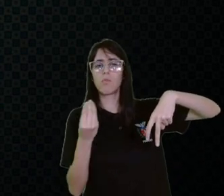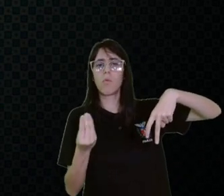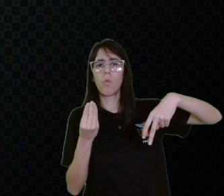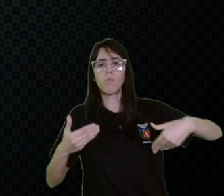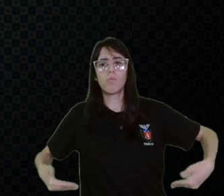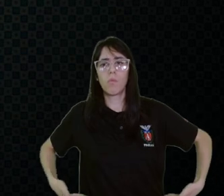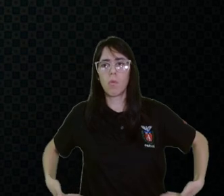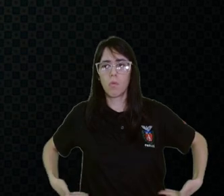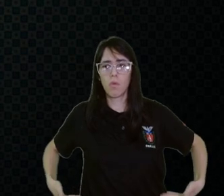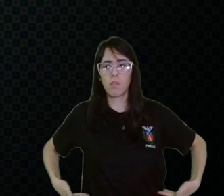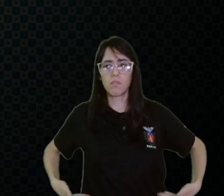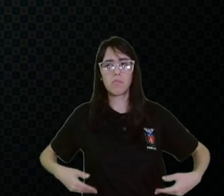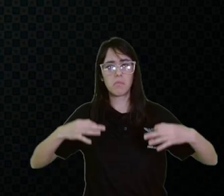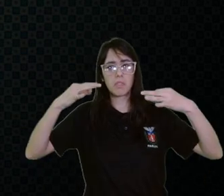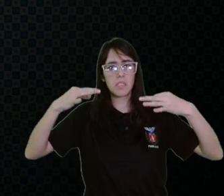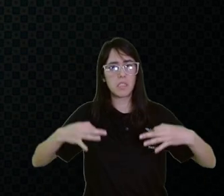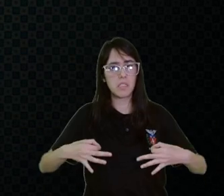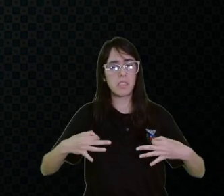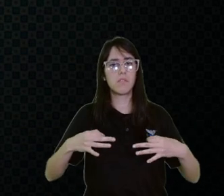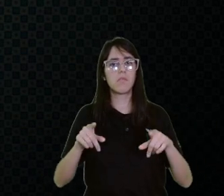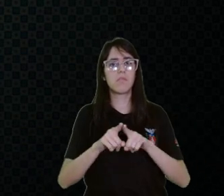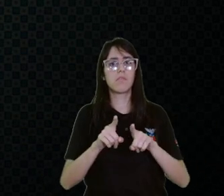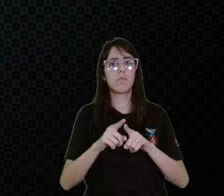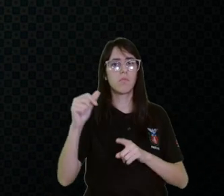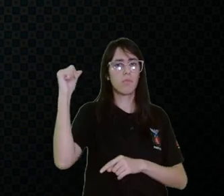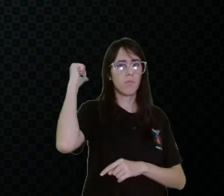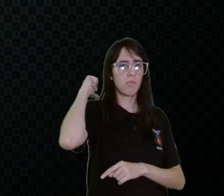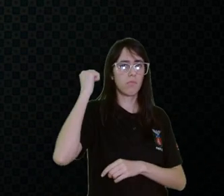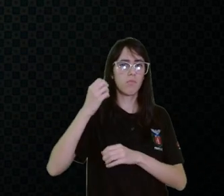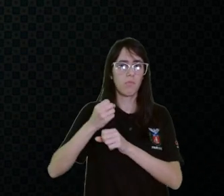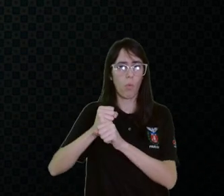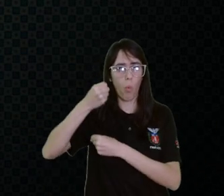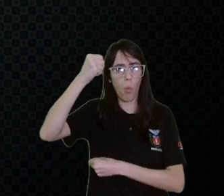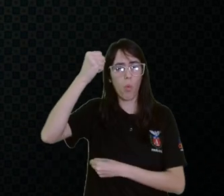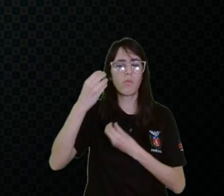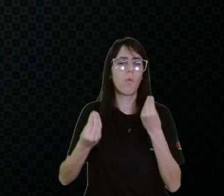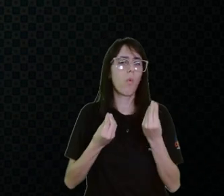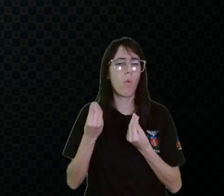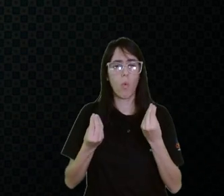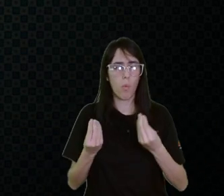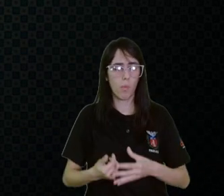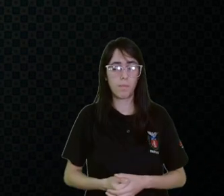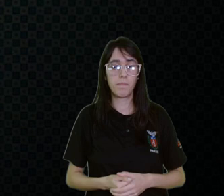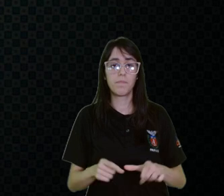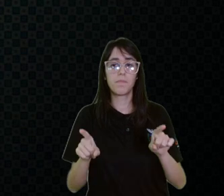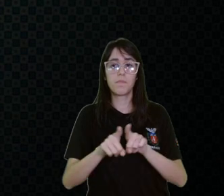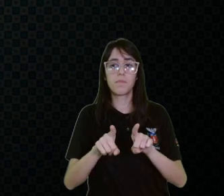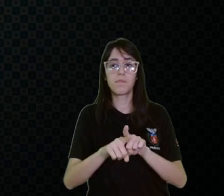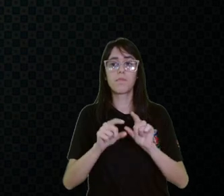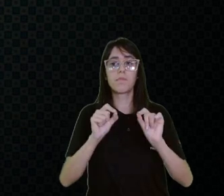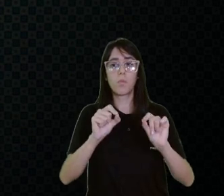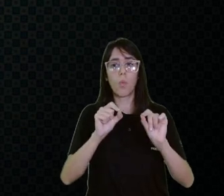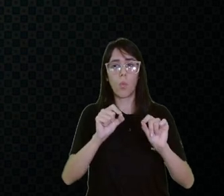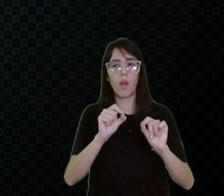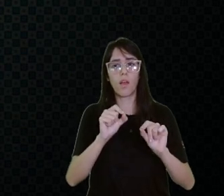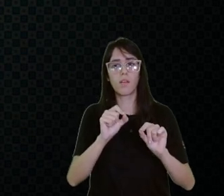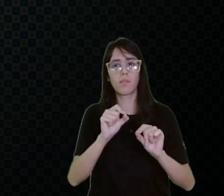coluna, e também, o que se fala muito pouco, uma visão de um olhar de pássaro,